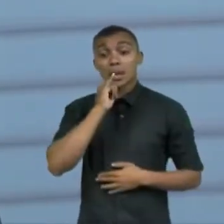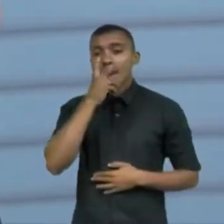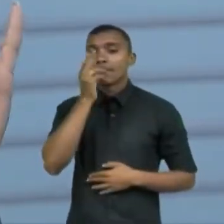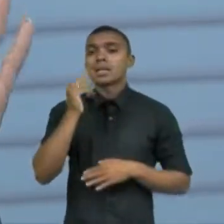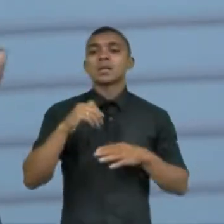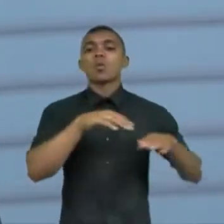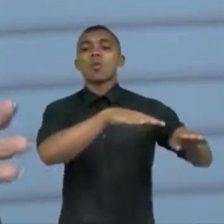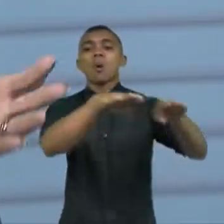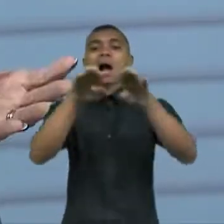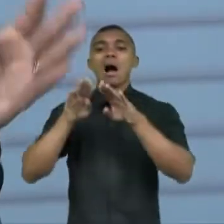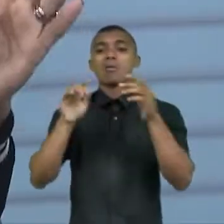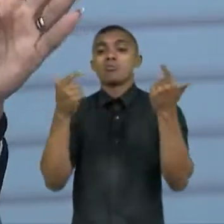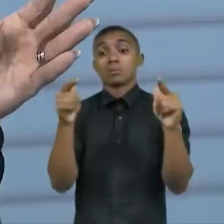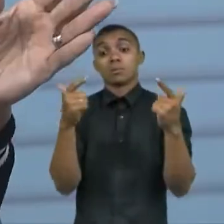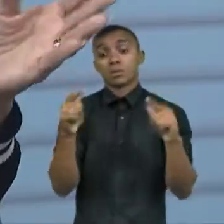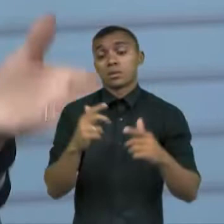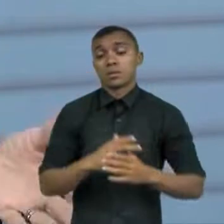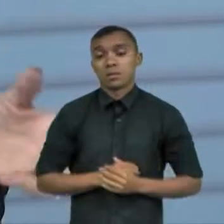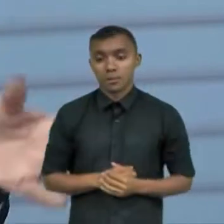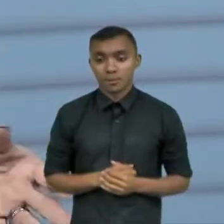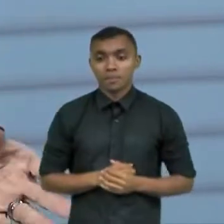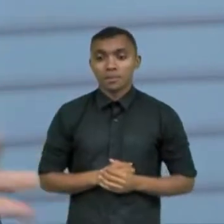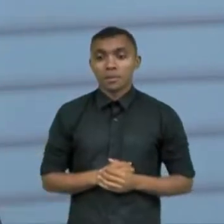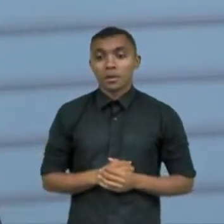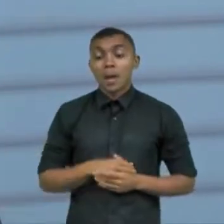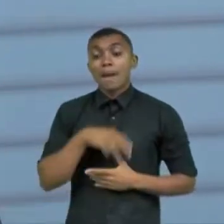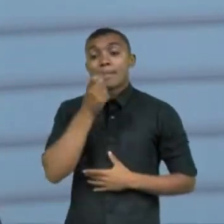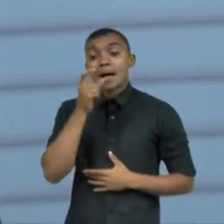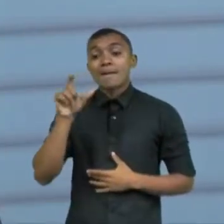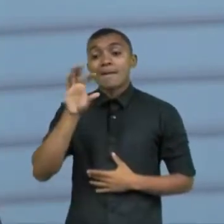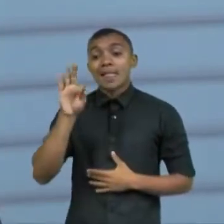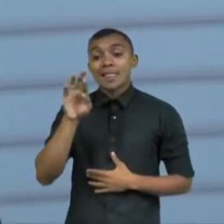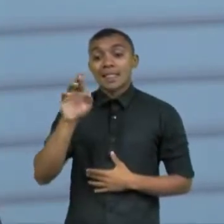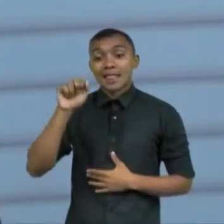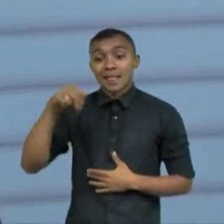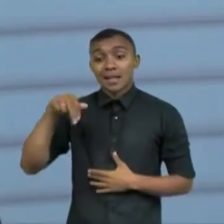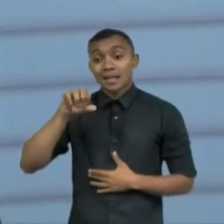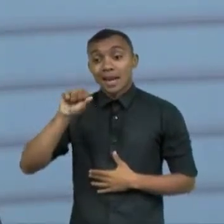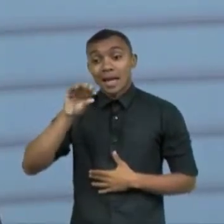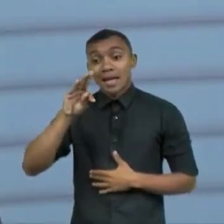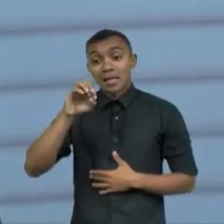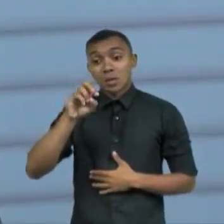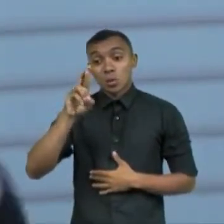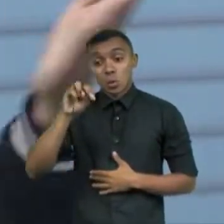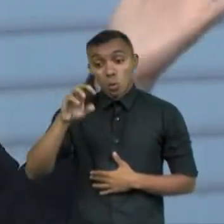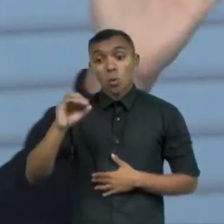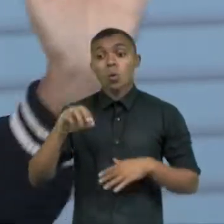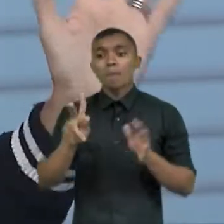padrão não existe tanto é que o nome é transtorno do espectro do autismo porque é um leque de opções